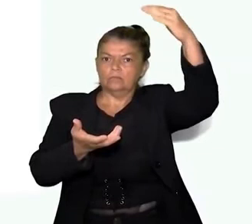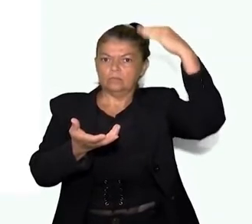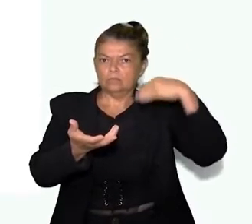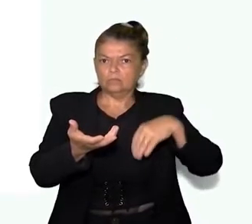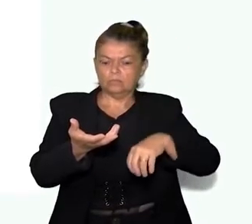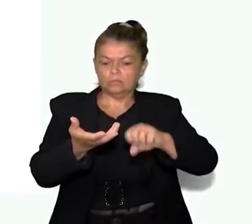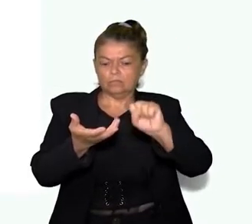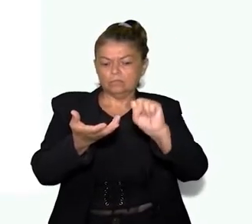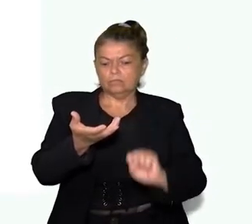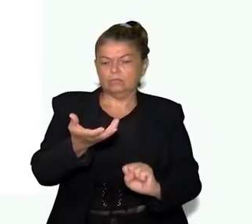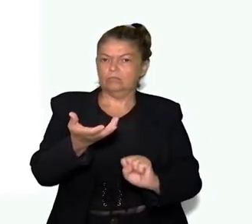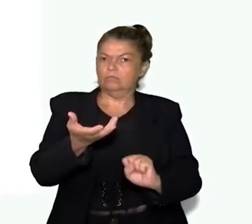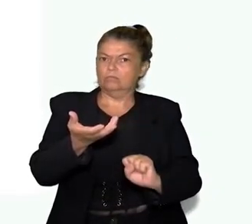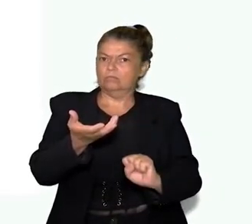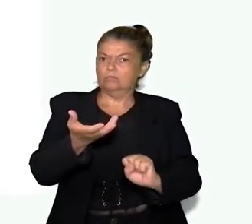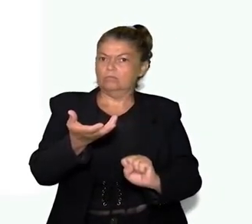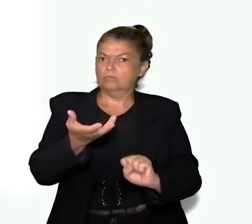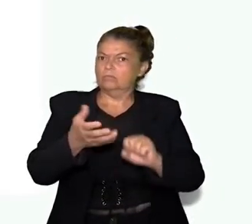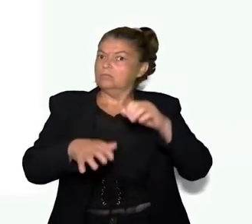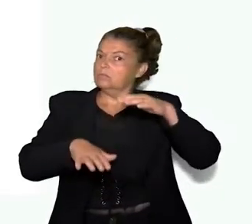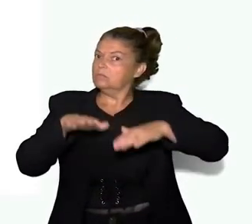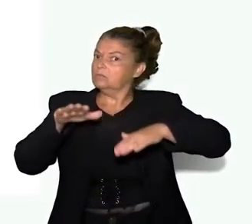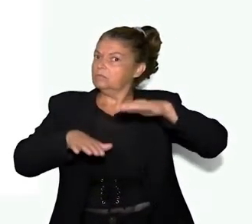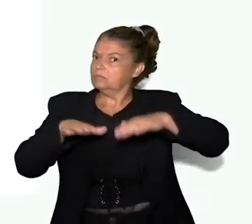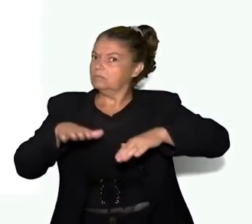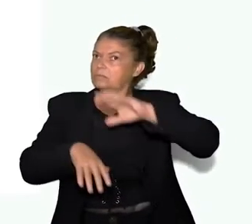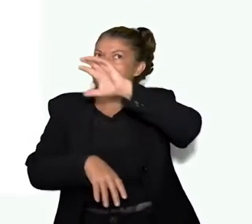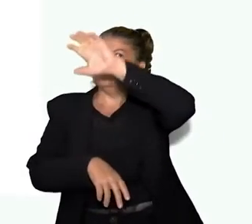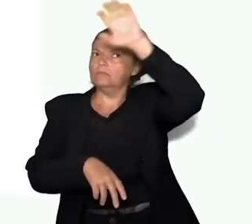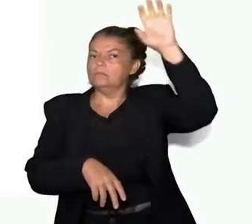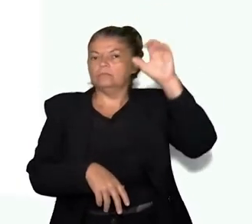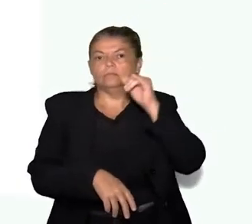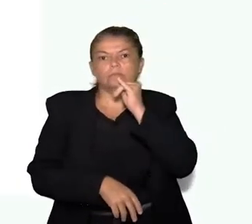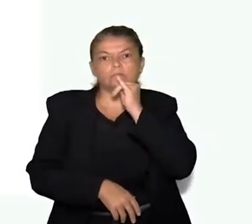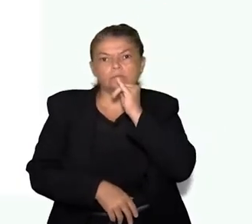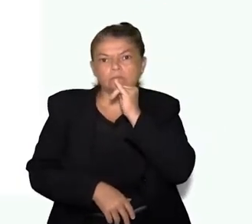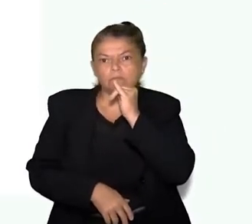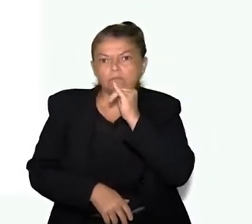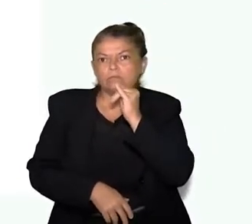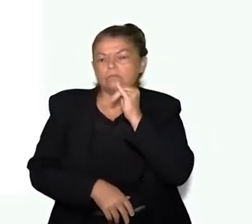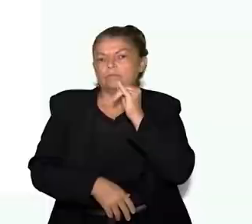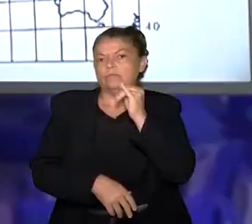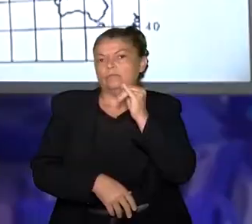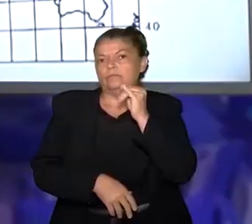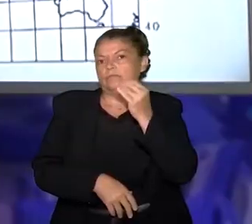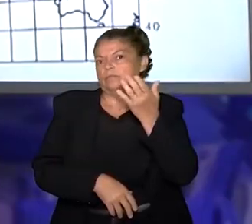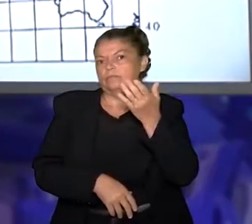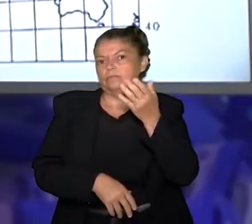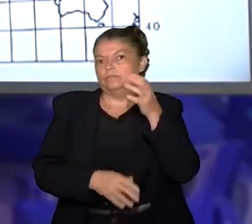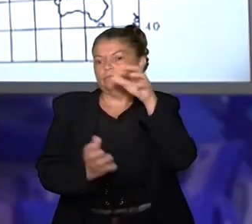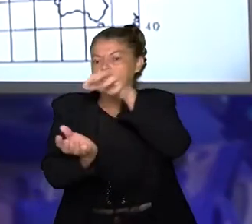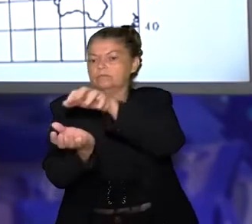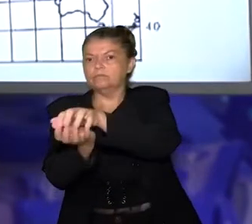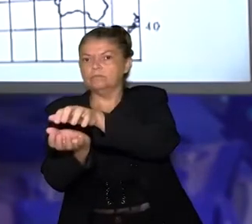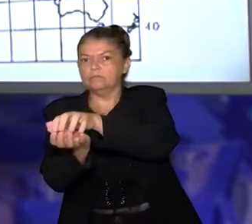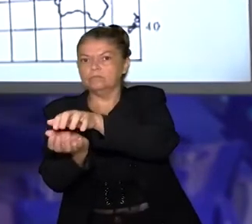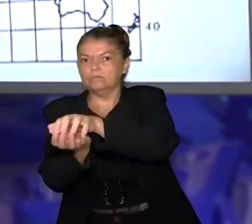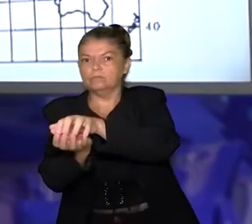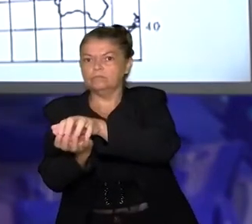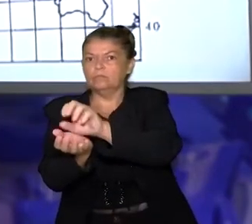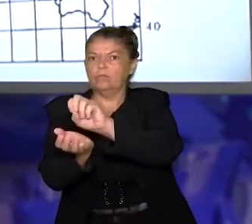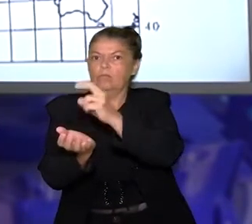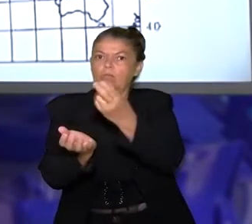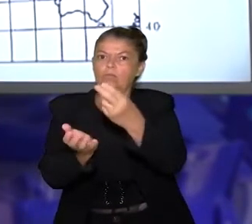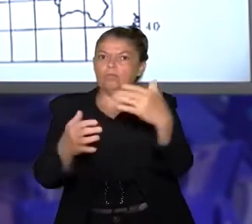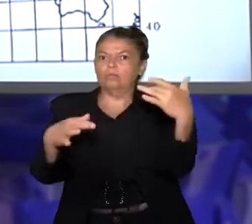latitude sul. Então, dependendo do local ou região, por exemplo, eu vou citar Pernambuco e citar